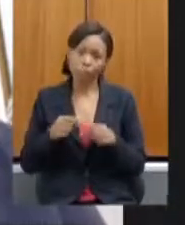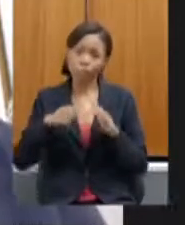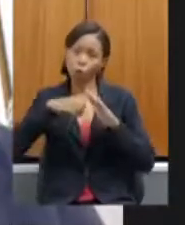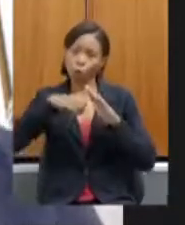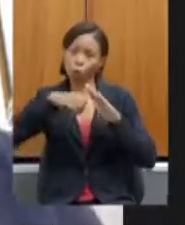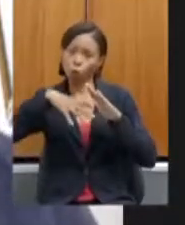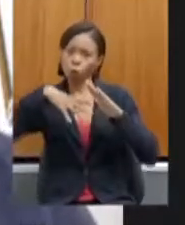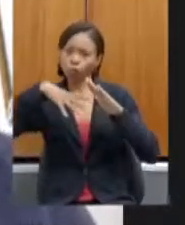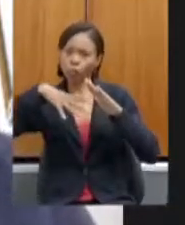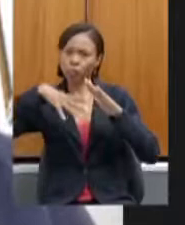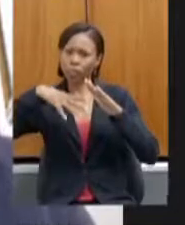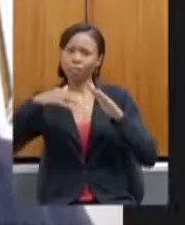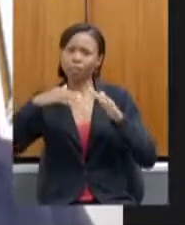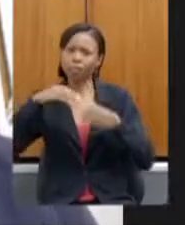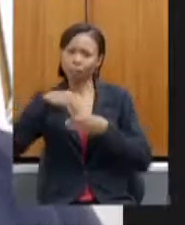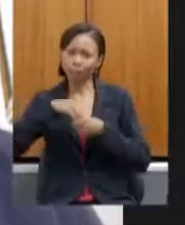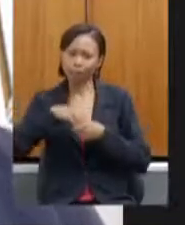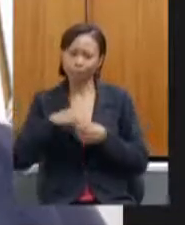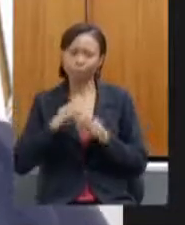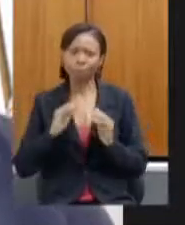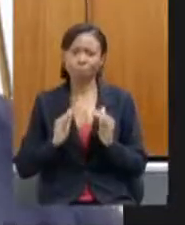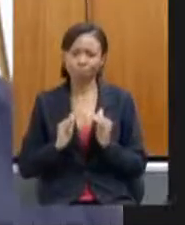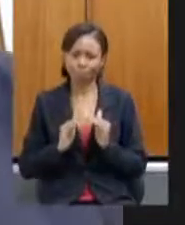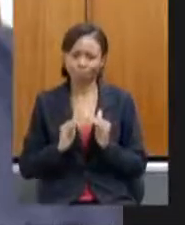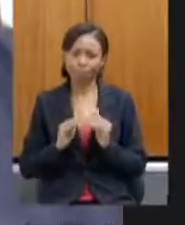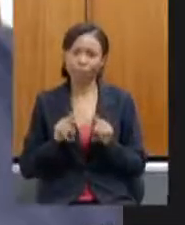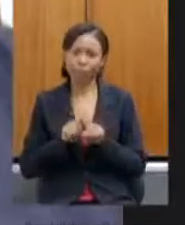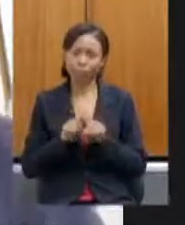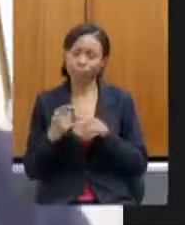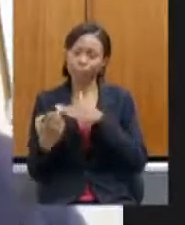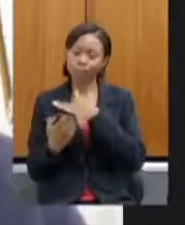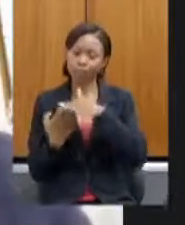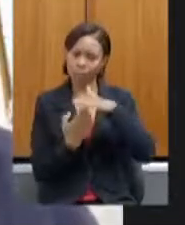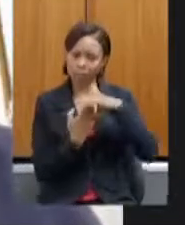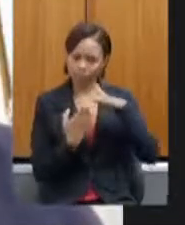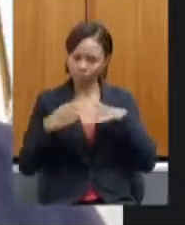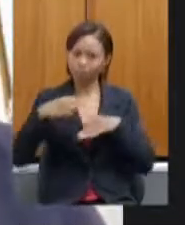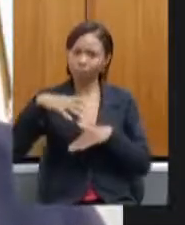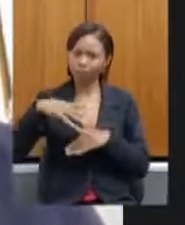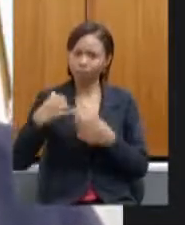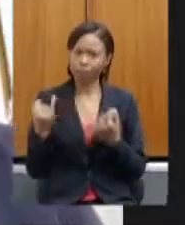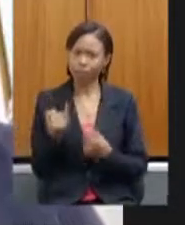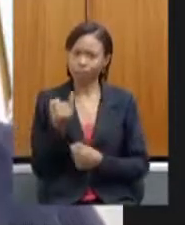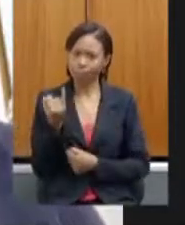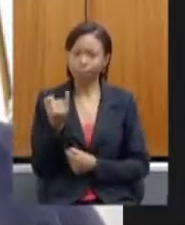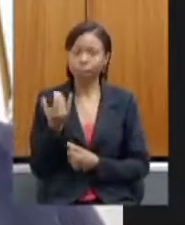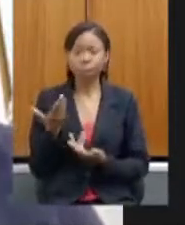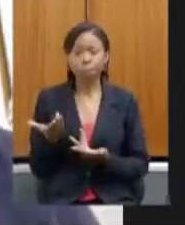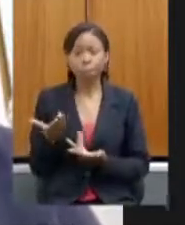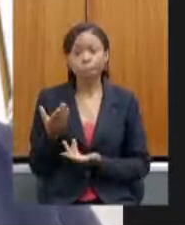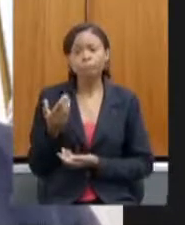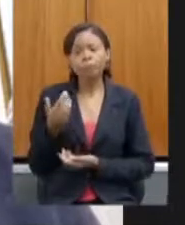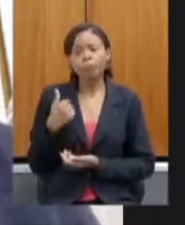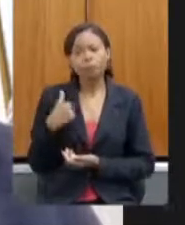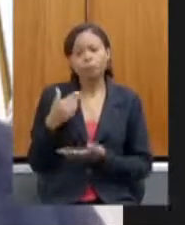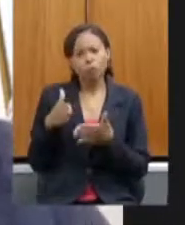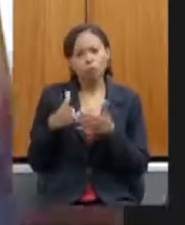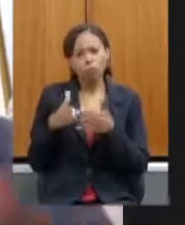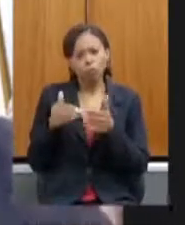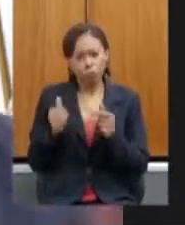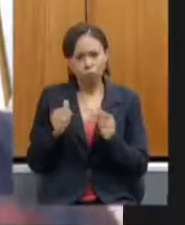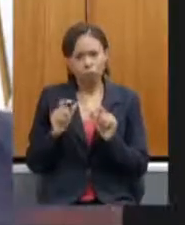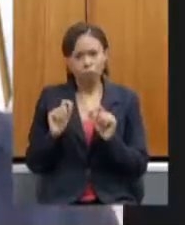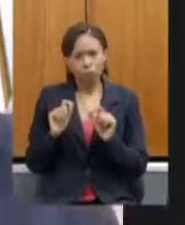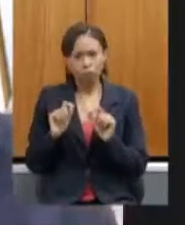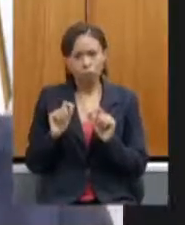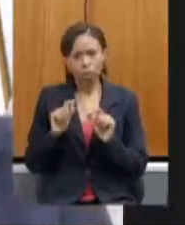nossas pequenas propriedades eu queria solicitar da senhora que pudesse fazer todo o